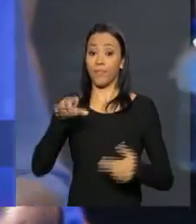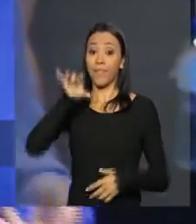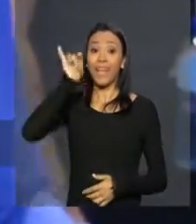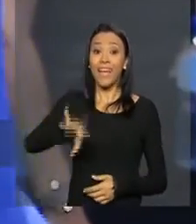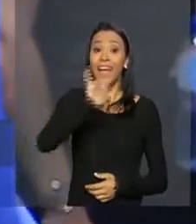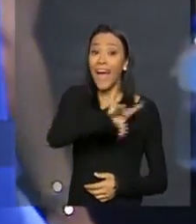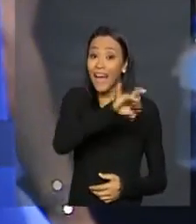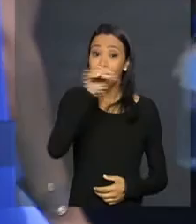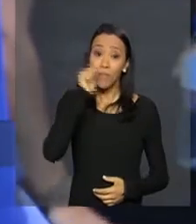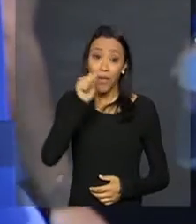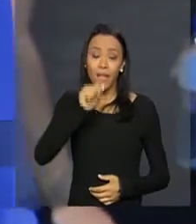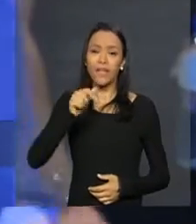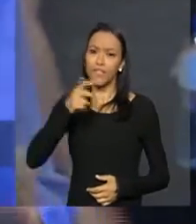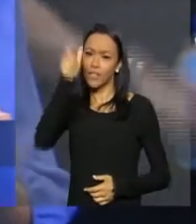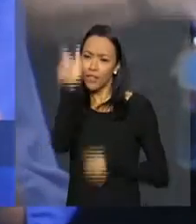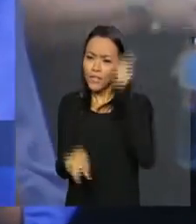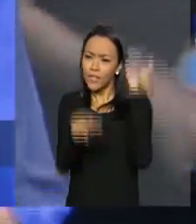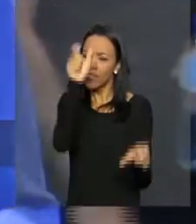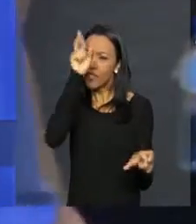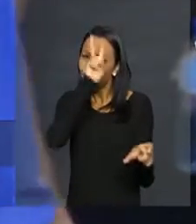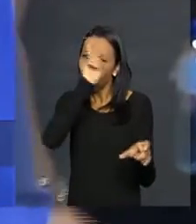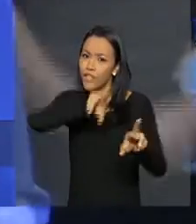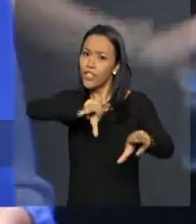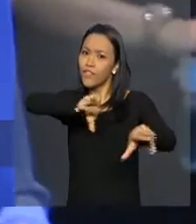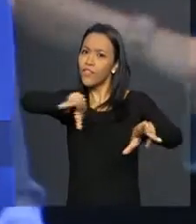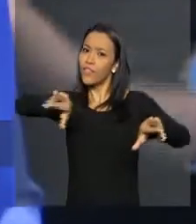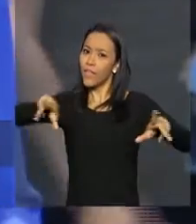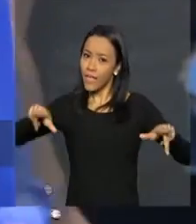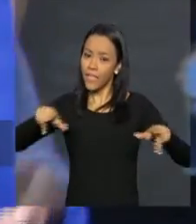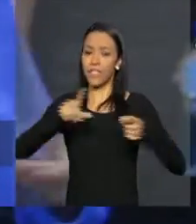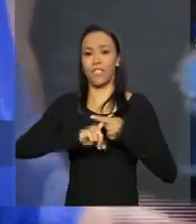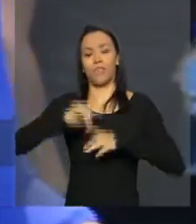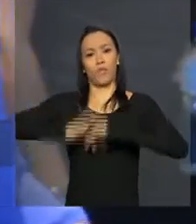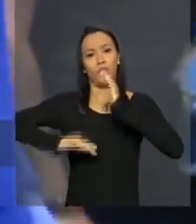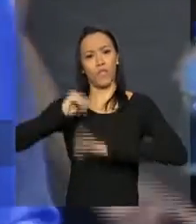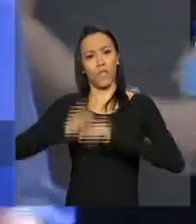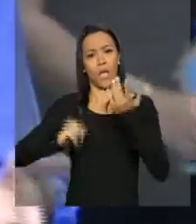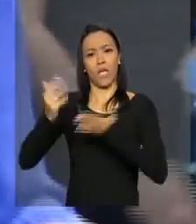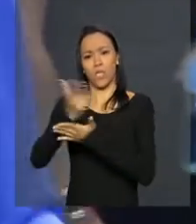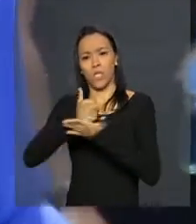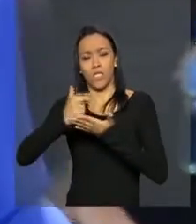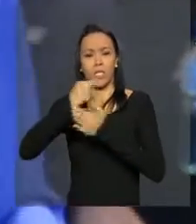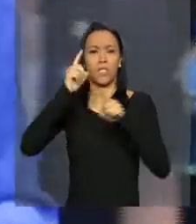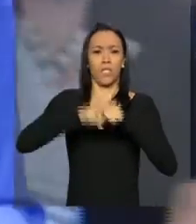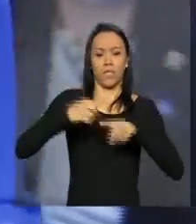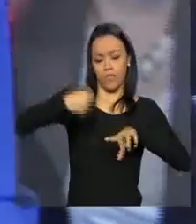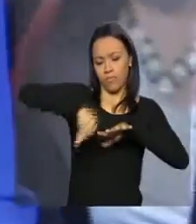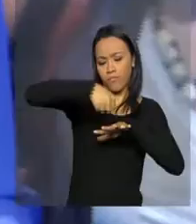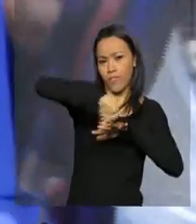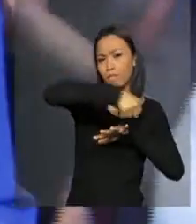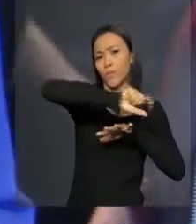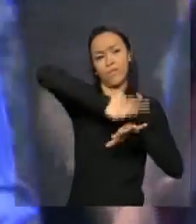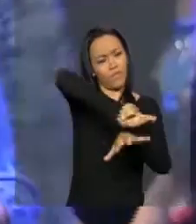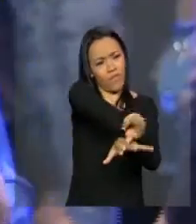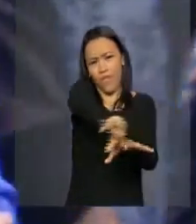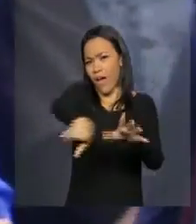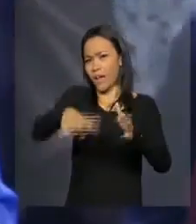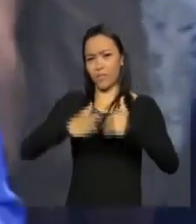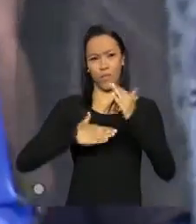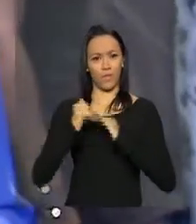tem uma história diferente. São produtoras rurais, artistas plásticas, manicures e muitas outras profissões.